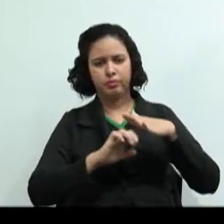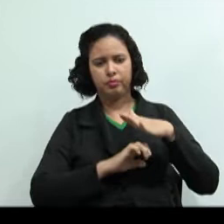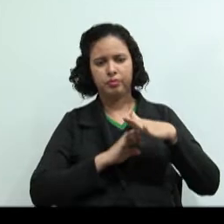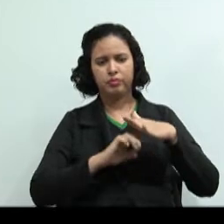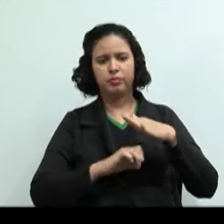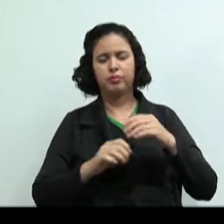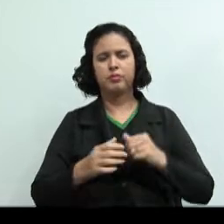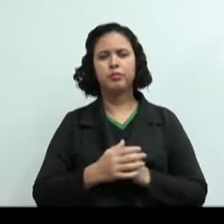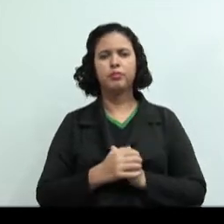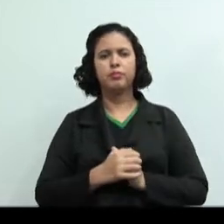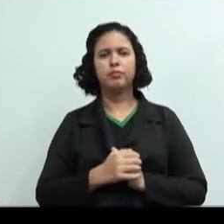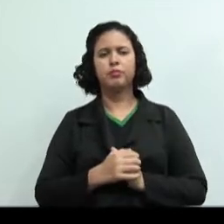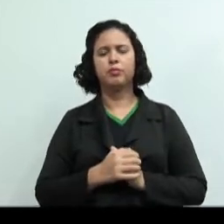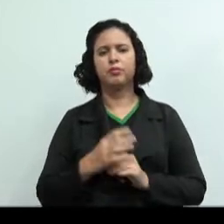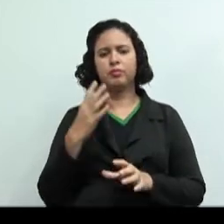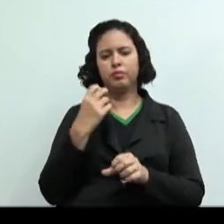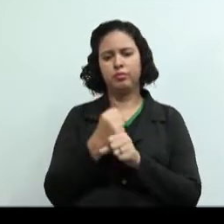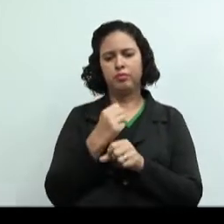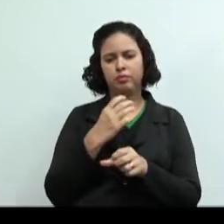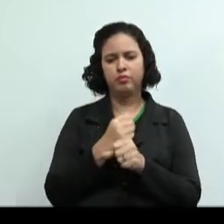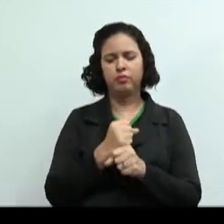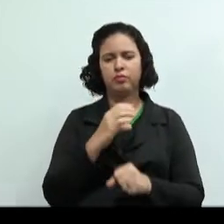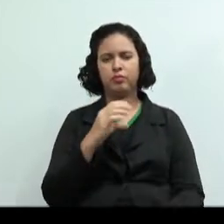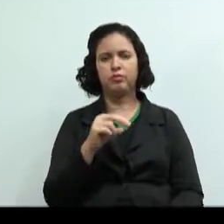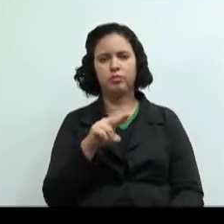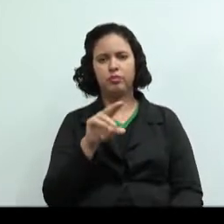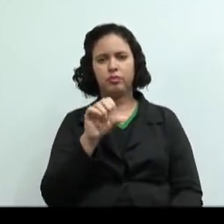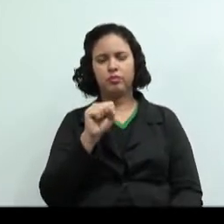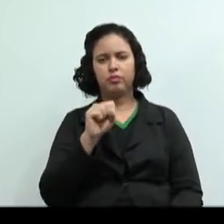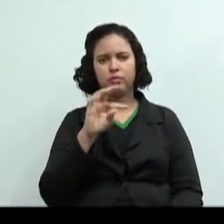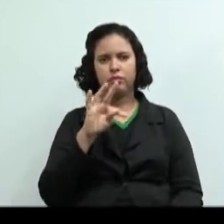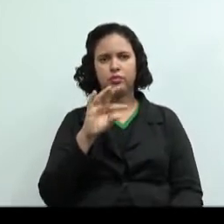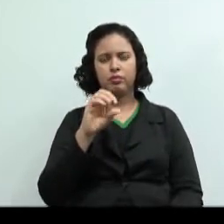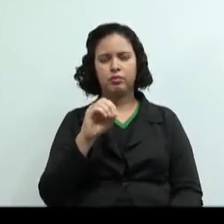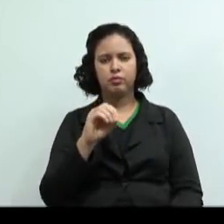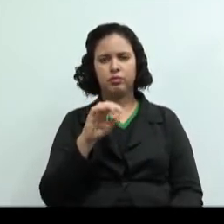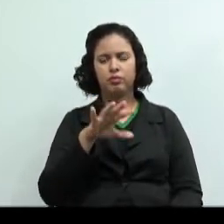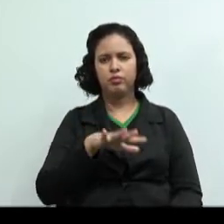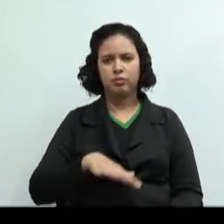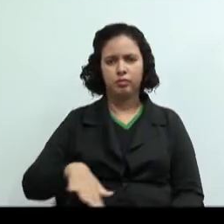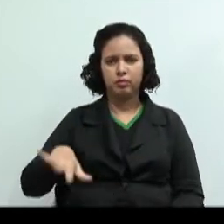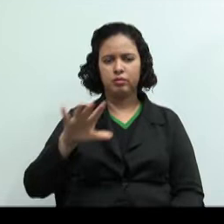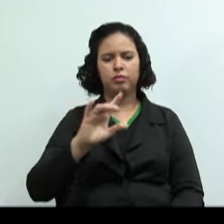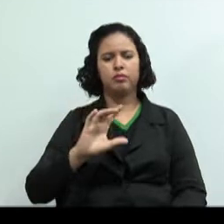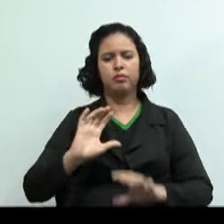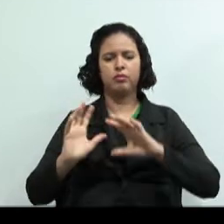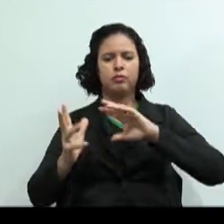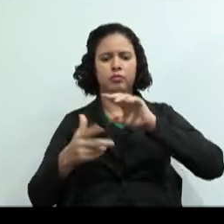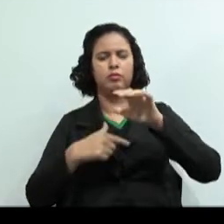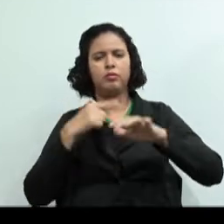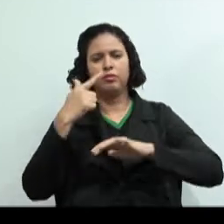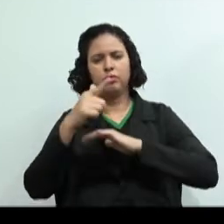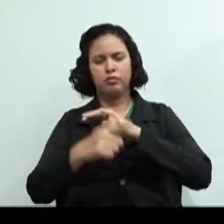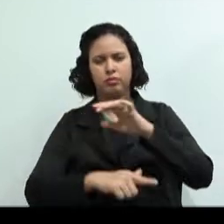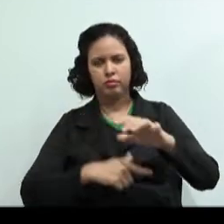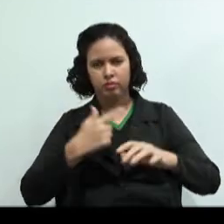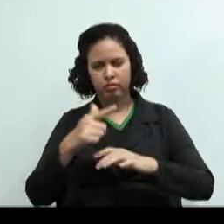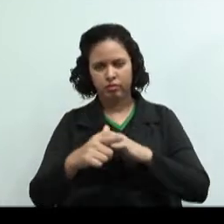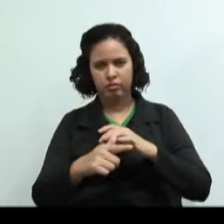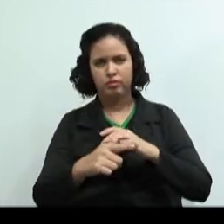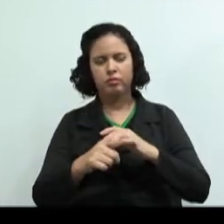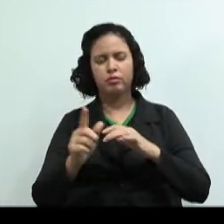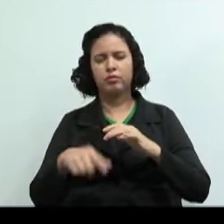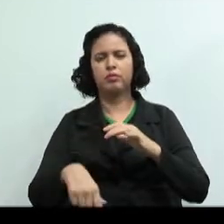Contabilidade de custos no mercado globalizado. As grandes, médias e pequenas empresas vivem em um mercado